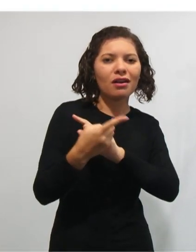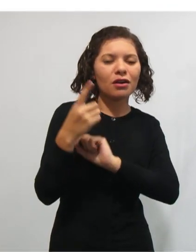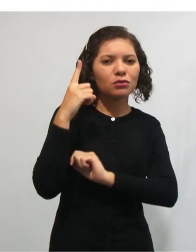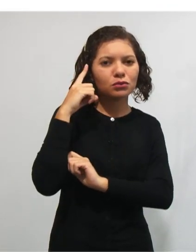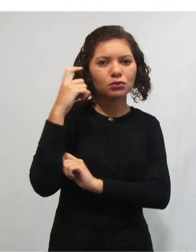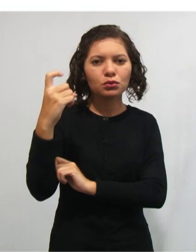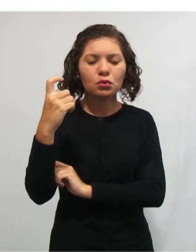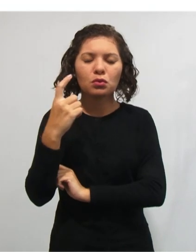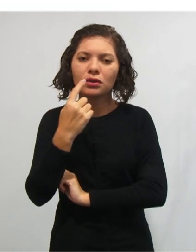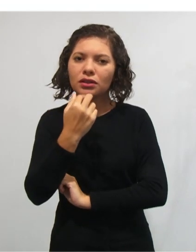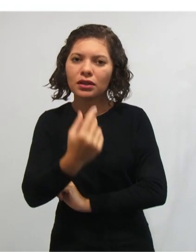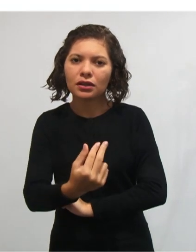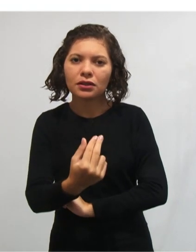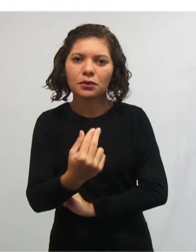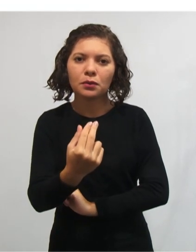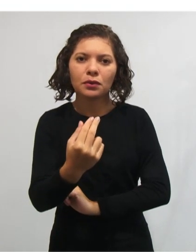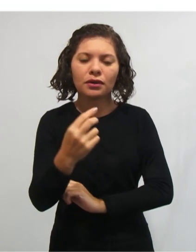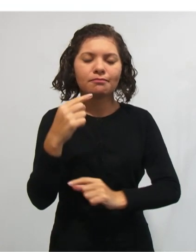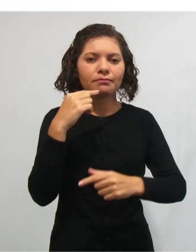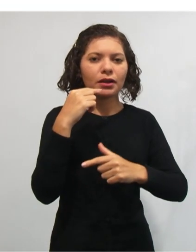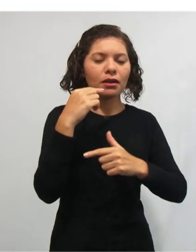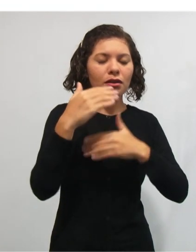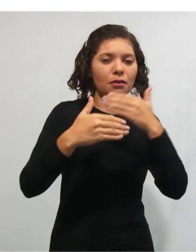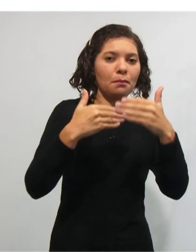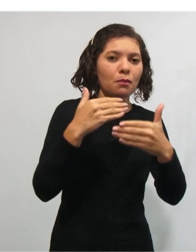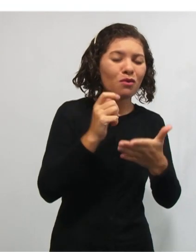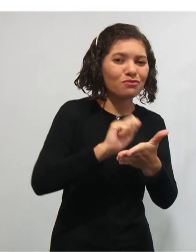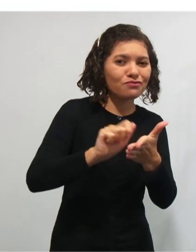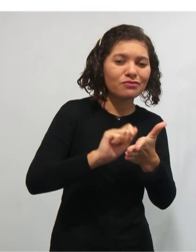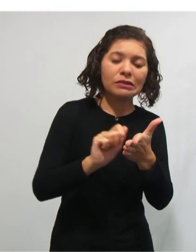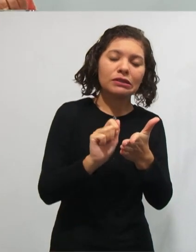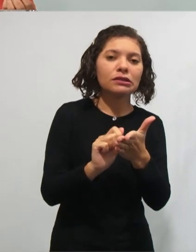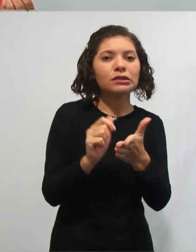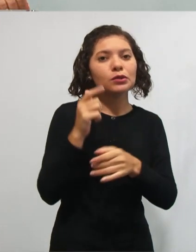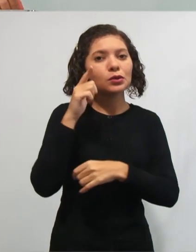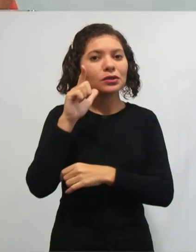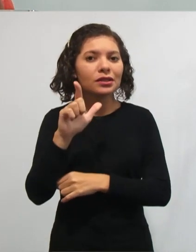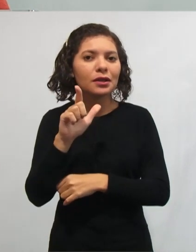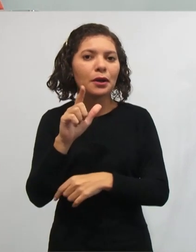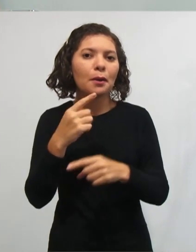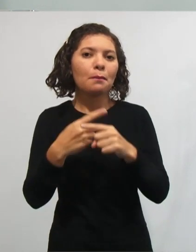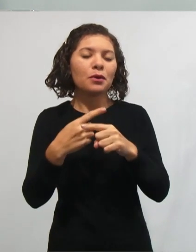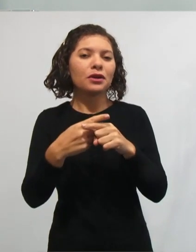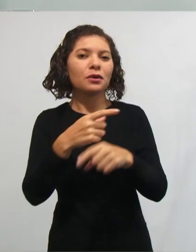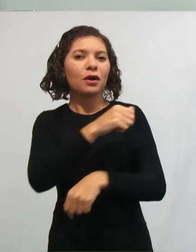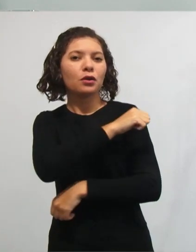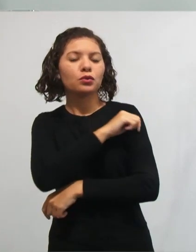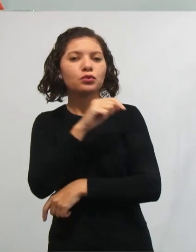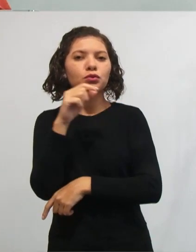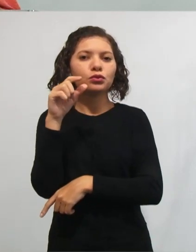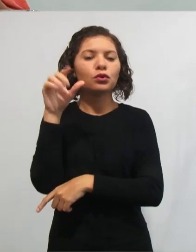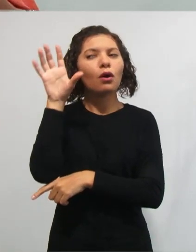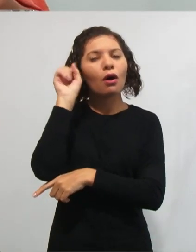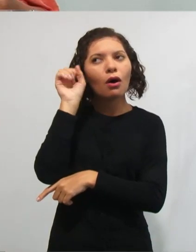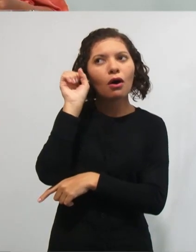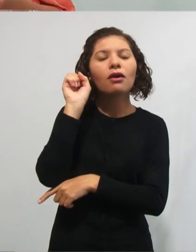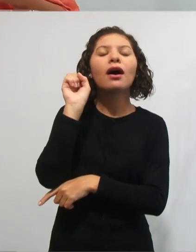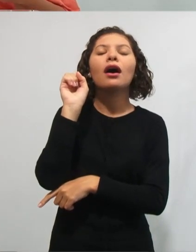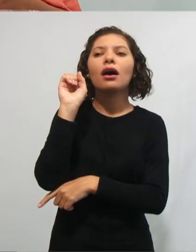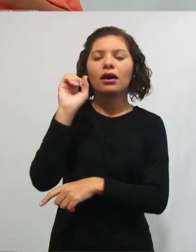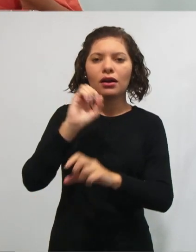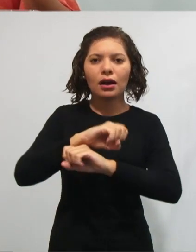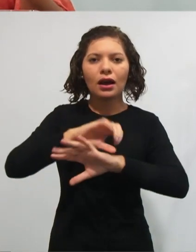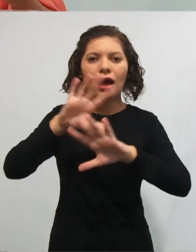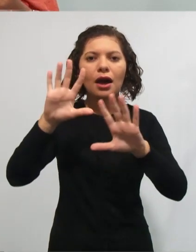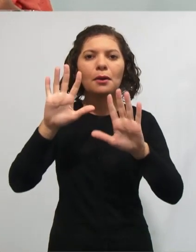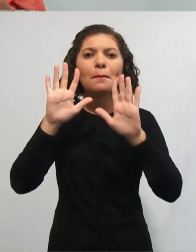língua em uma forma de escrita. Muitas vezes o aluno ouve, mas ele não consegue transpor para o papel a